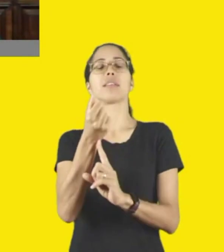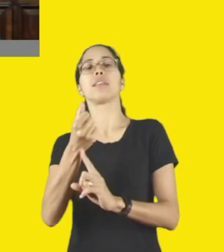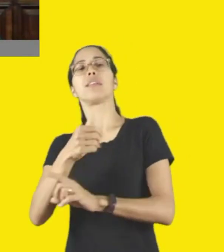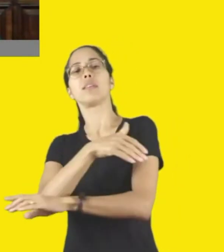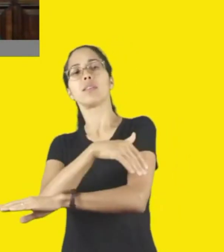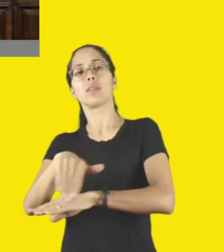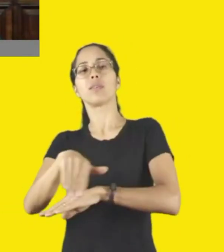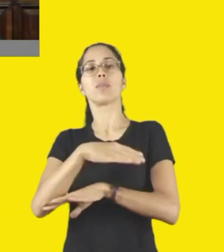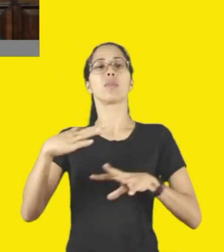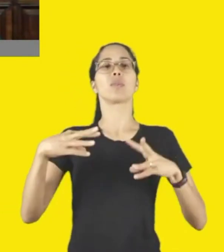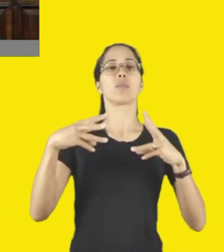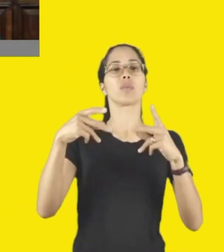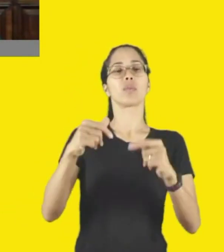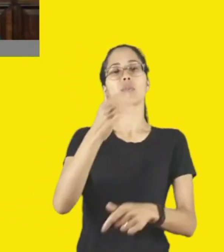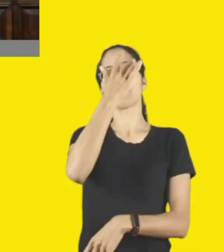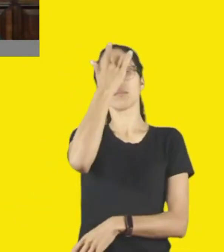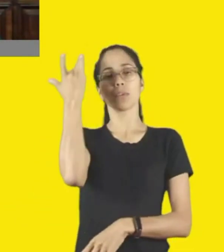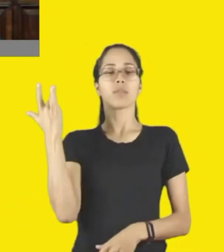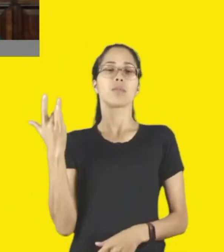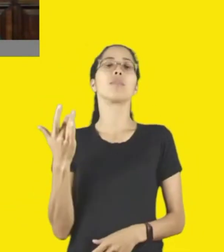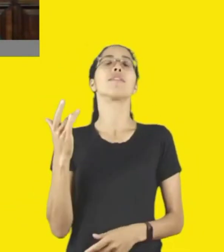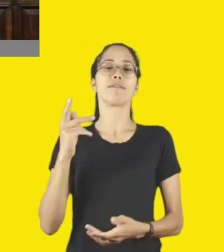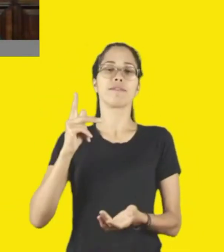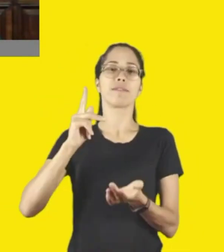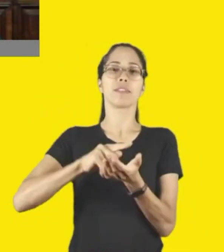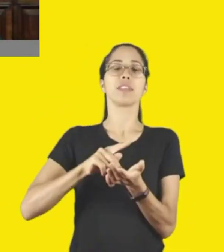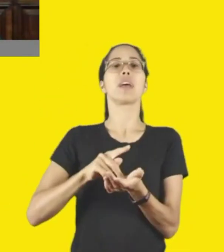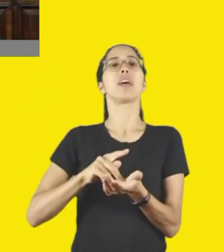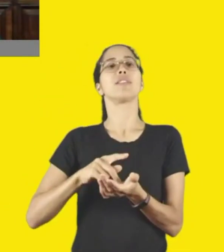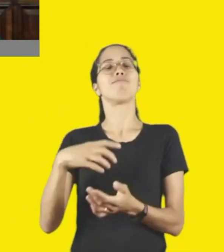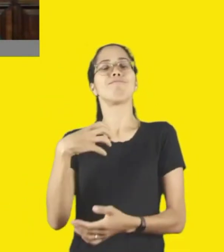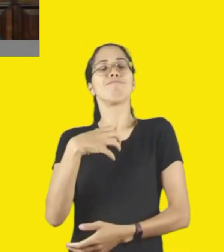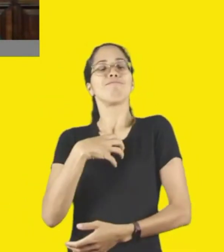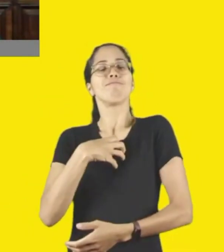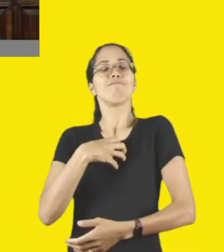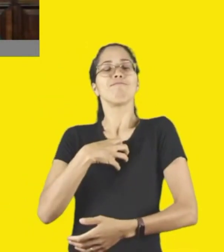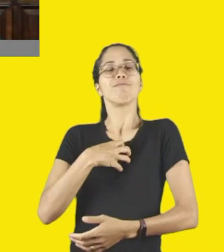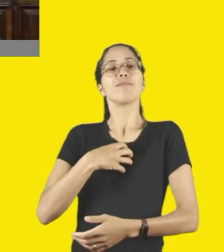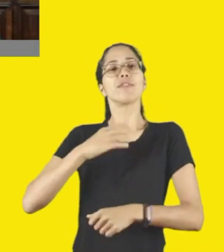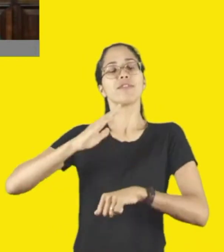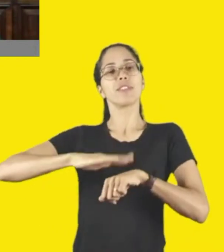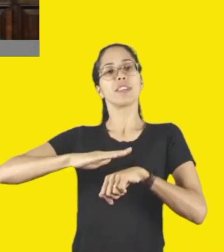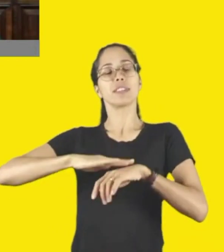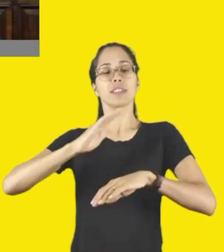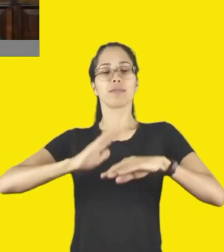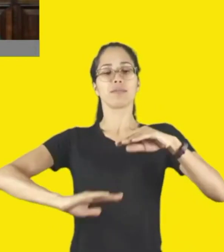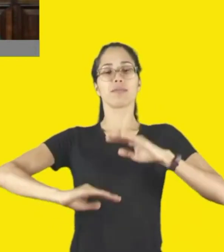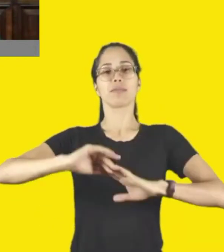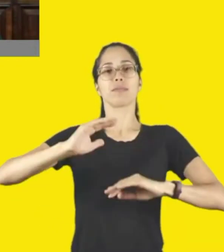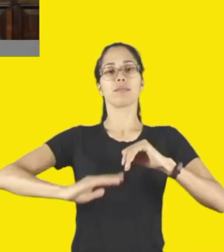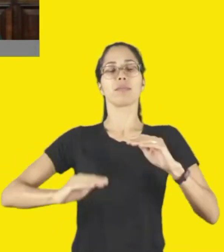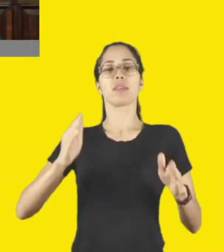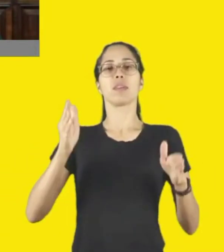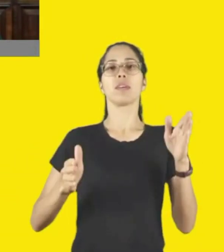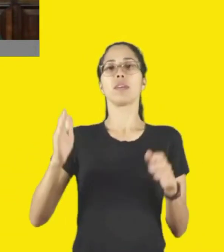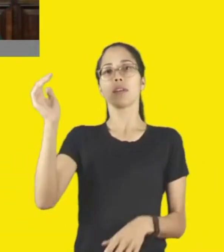grande mote que nos move, né, para todo esse trabalho do Circuito SESC de Artes. Obrigada.